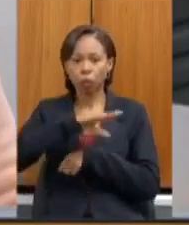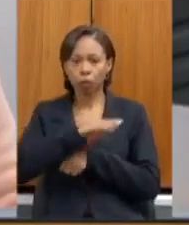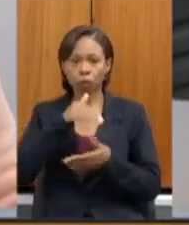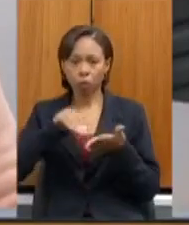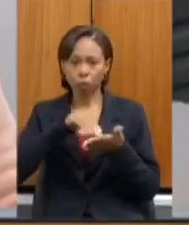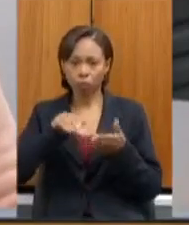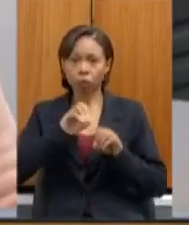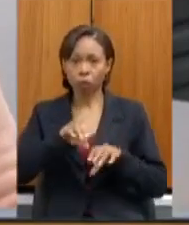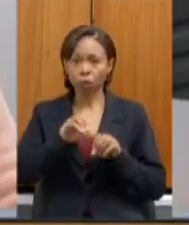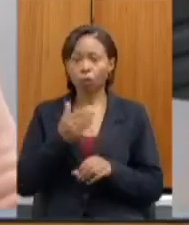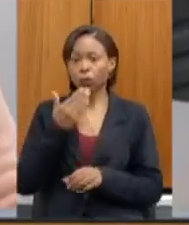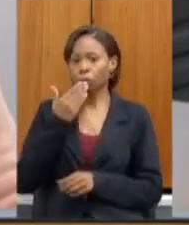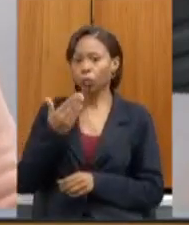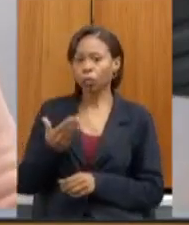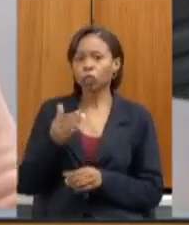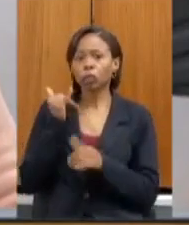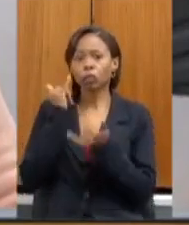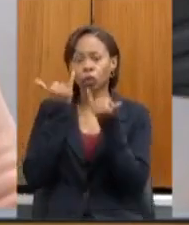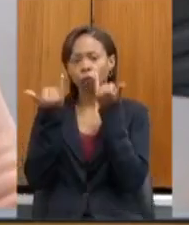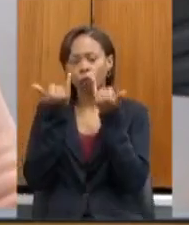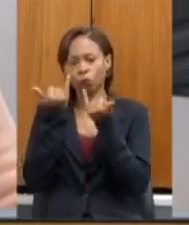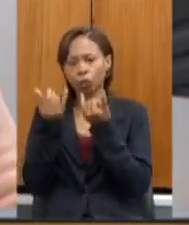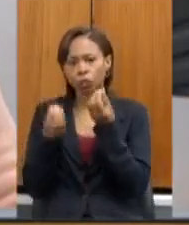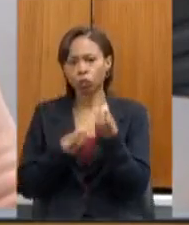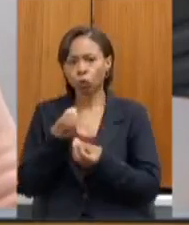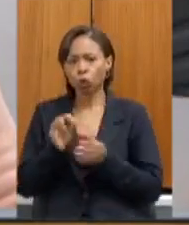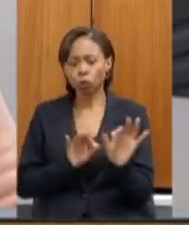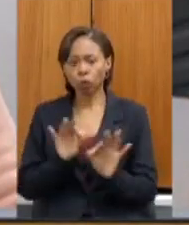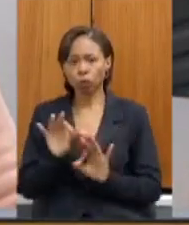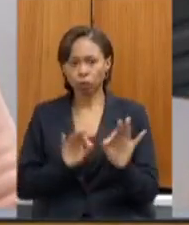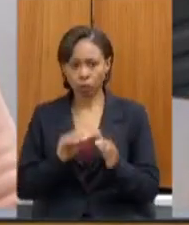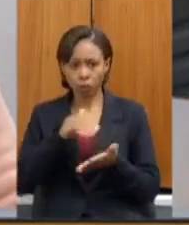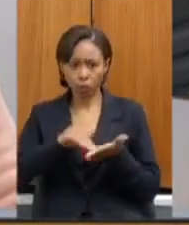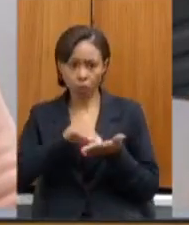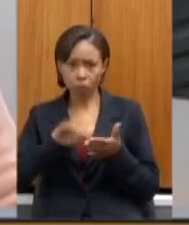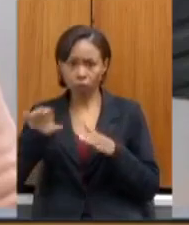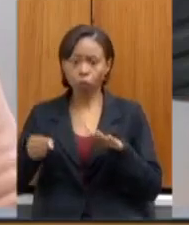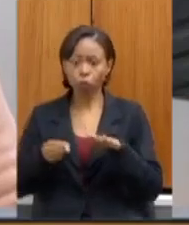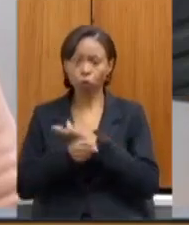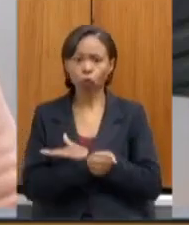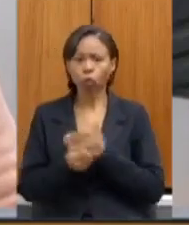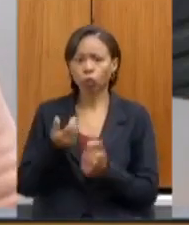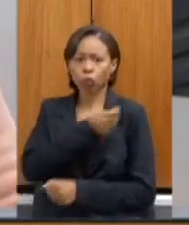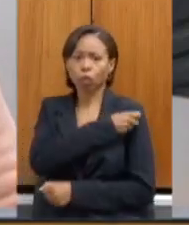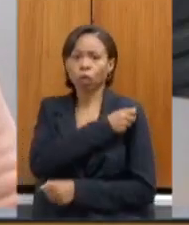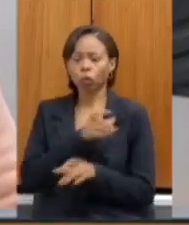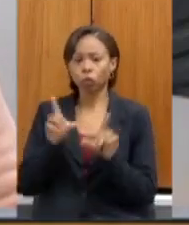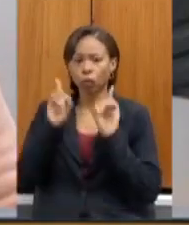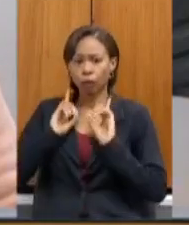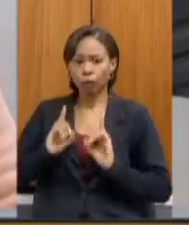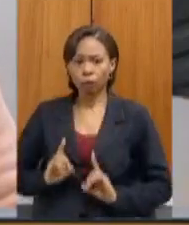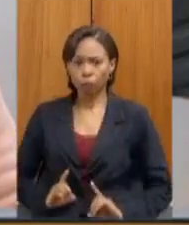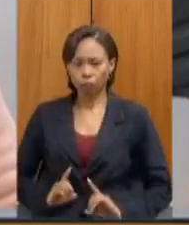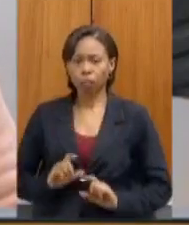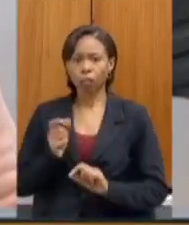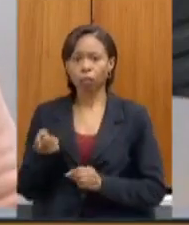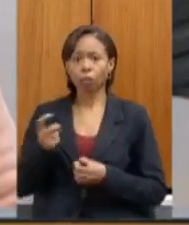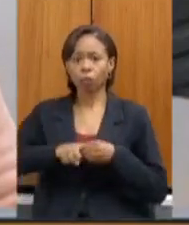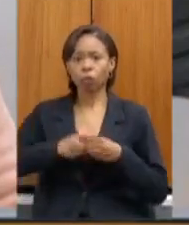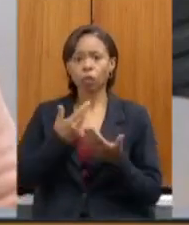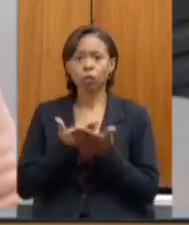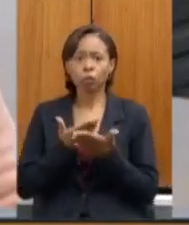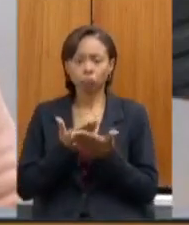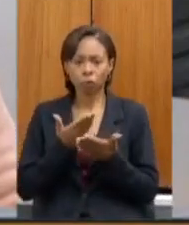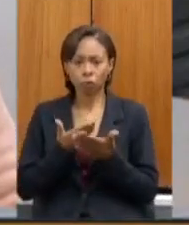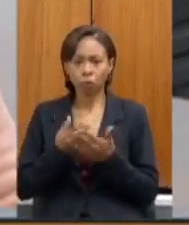pedido de informações sobre o planejamento da secretaria para incluir os estudantes com deficiência em um eventual retorno às